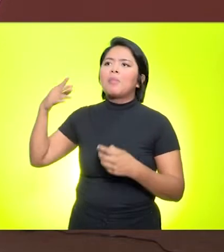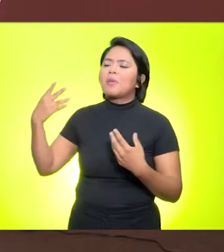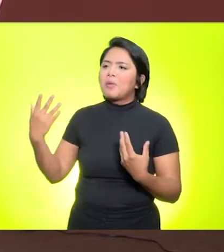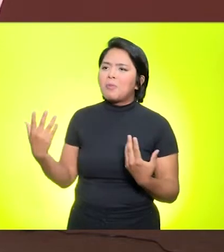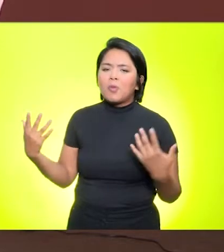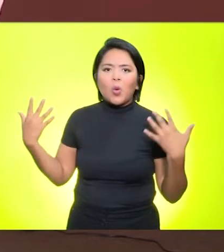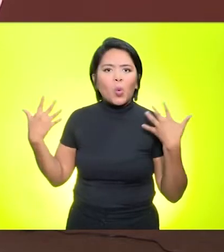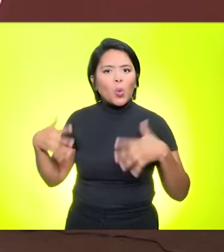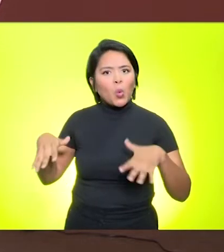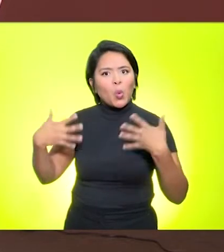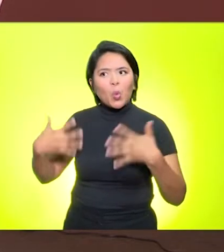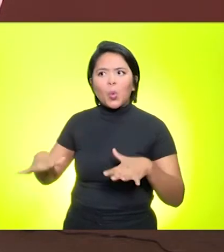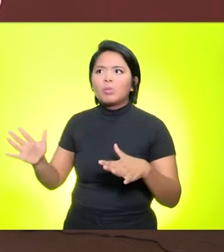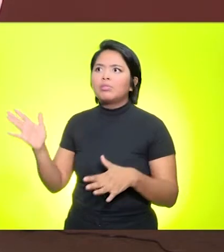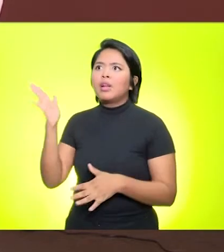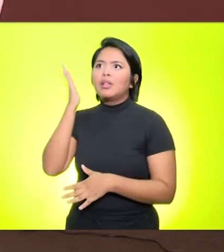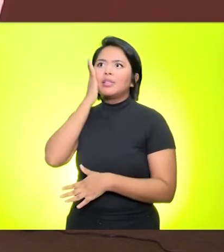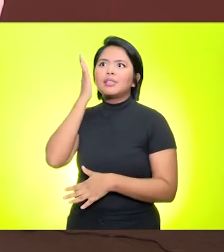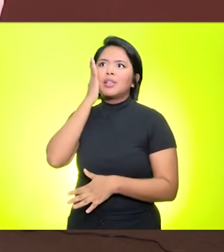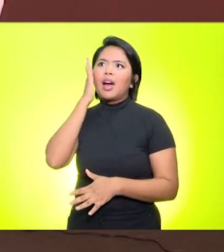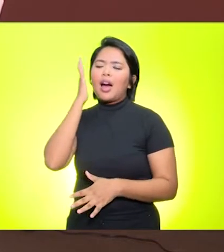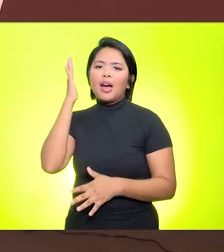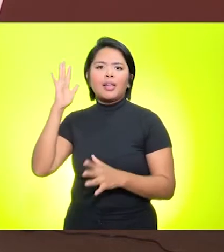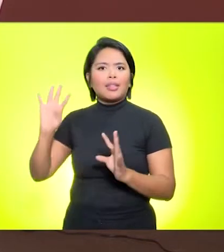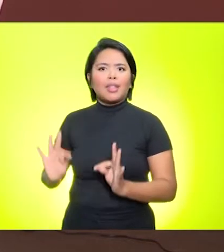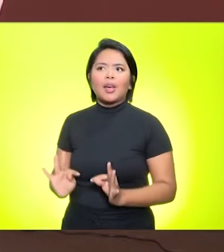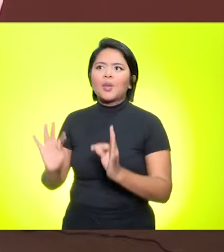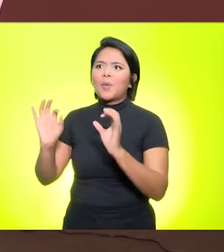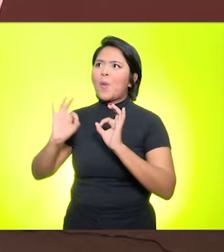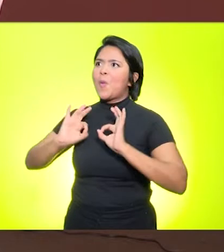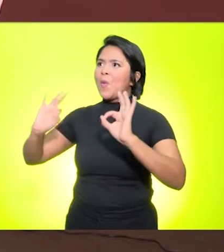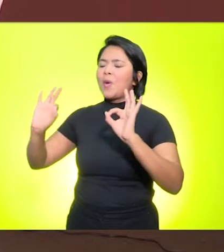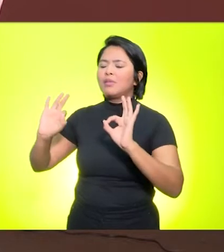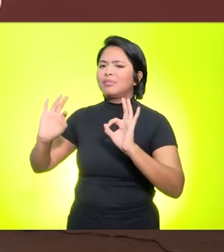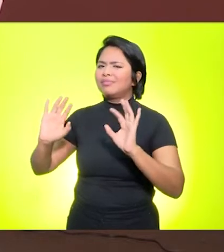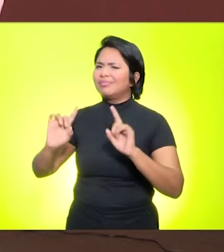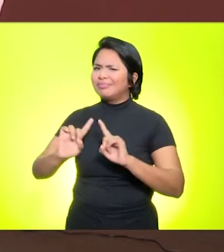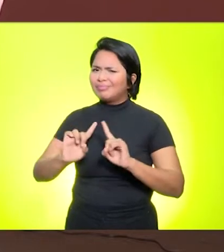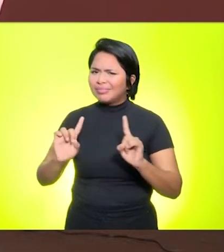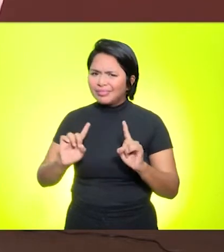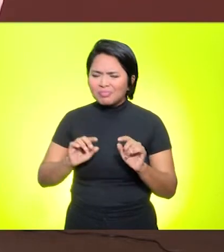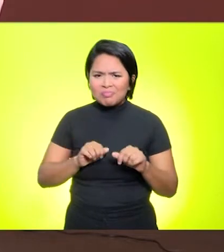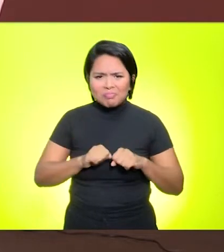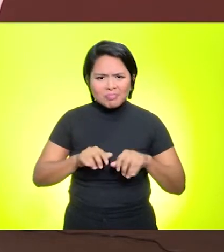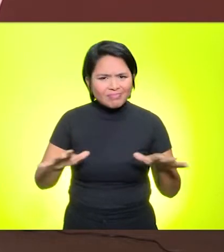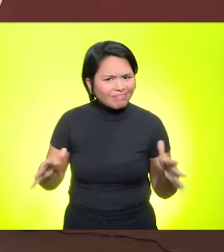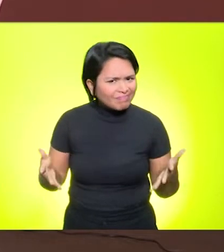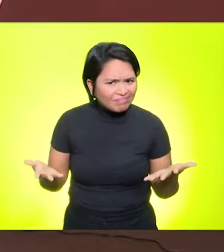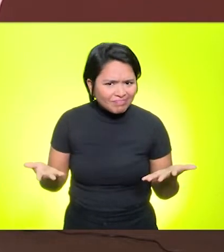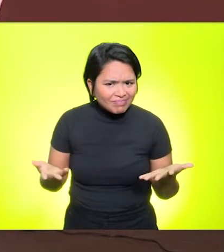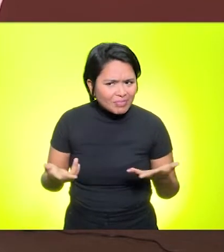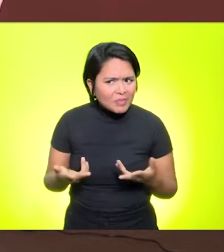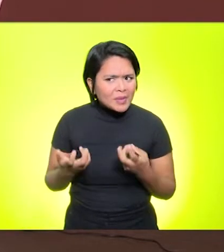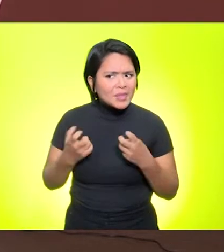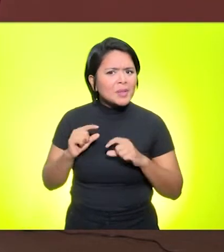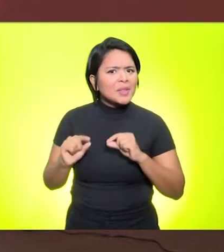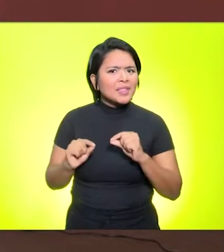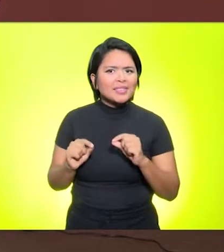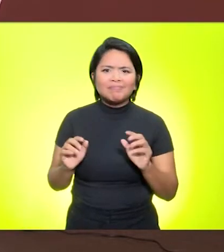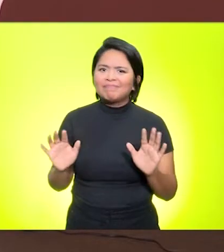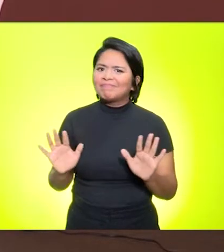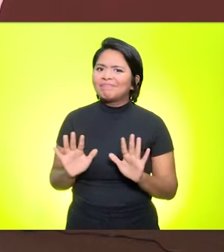um aparato tecnológico, eles sabiam mexer bem com a tecnologia. E a pandemia revelou o contrário. Eles têm